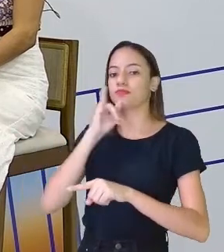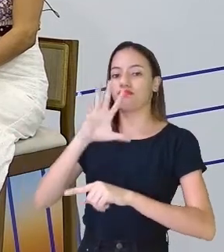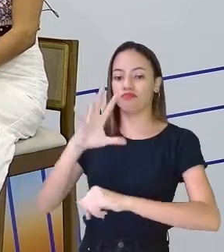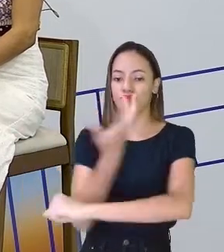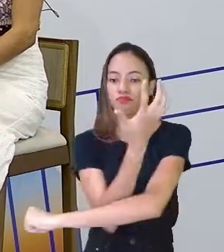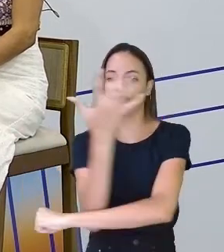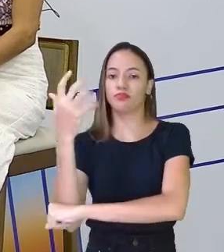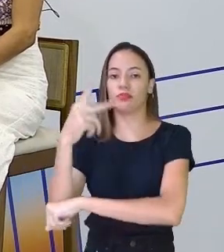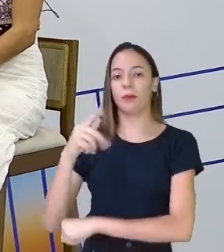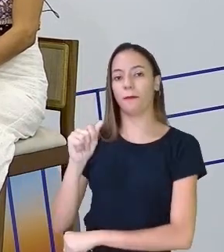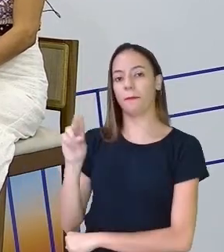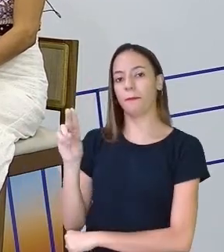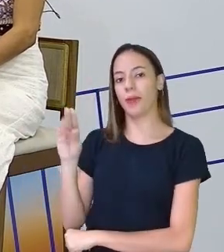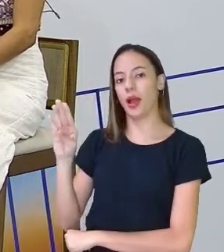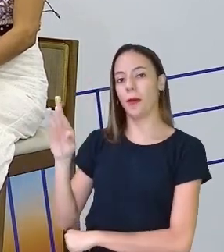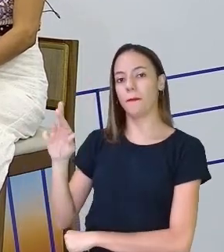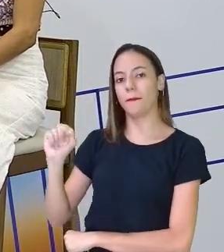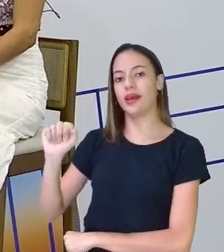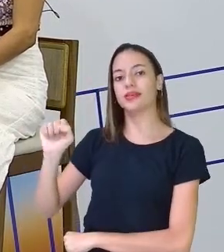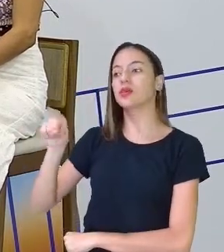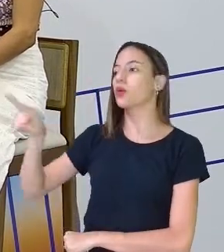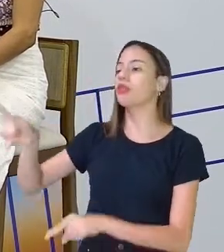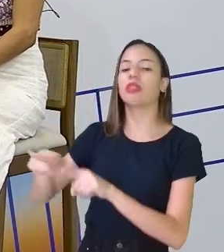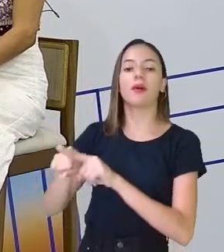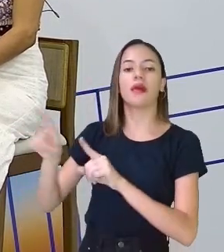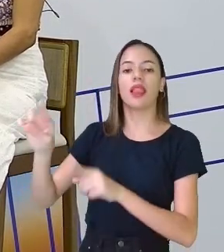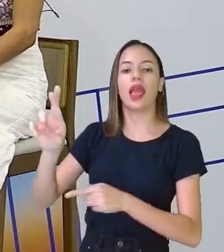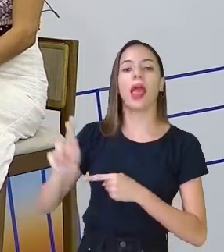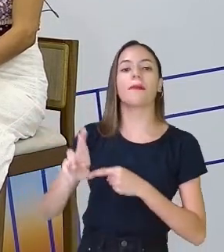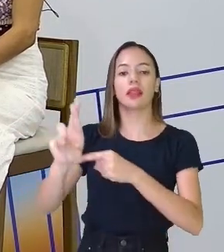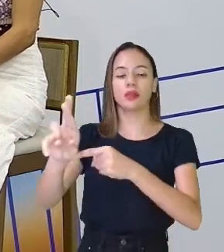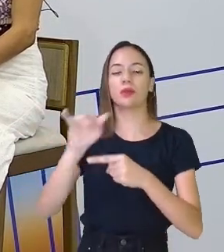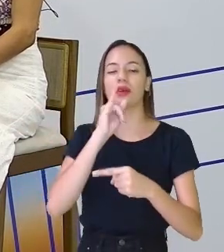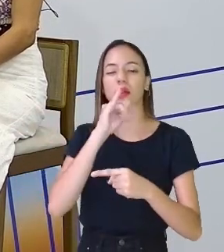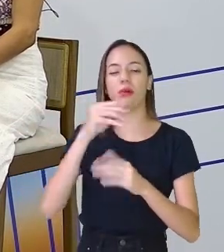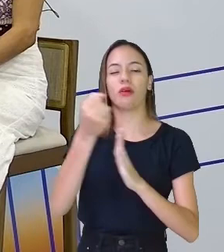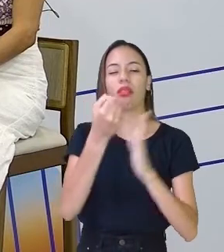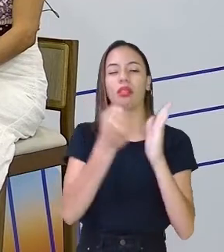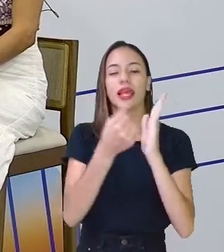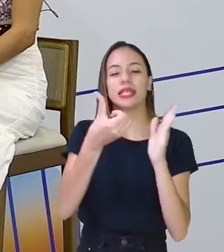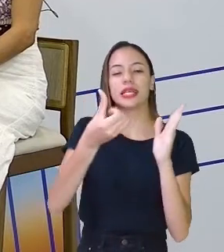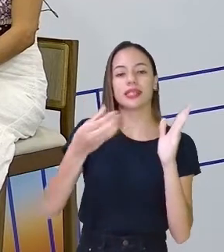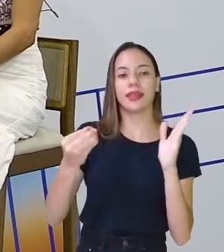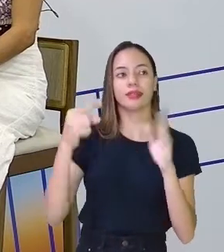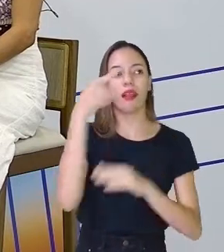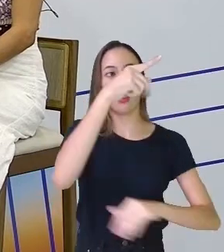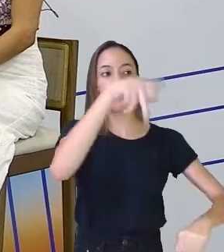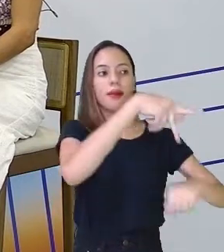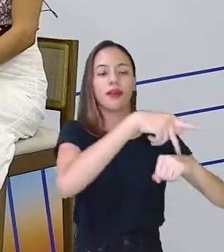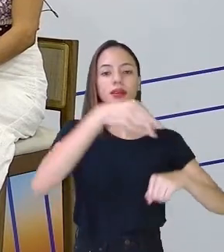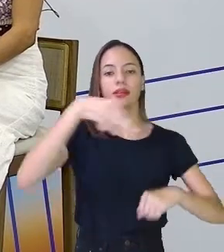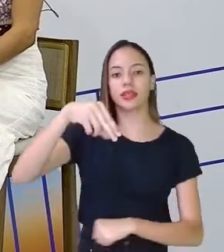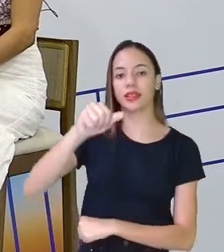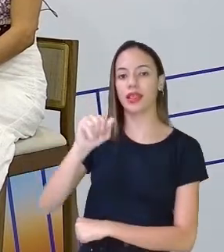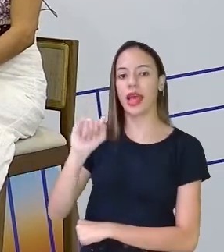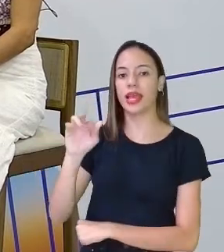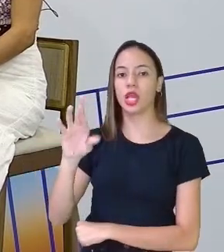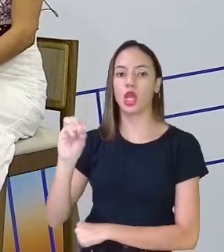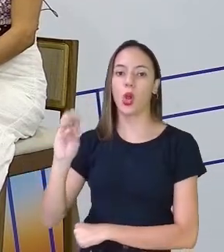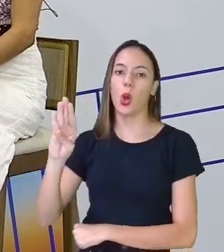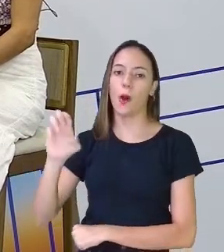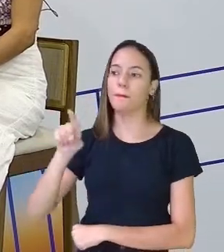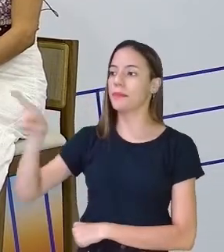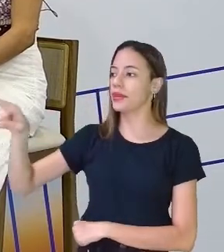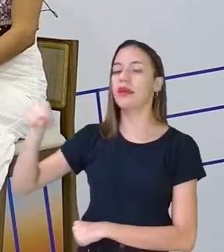Sobrinho representou o Brasil em Nairobi, ainda na década de 60, alertando sobre as mudanças climáticas. É um